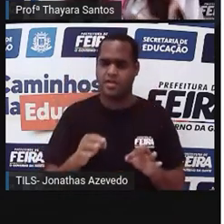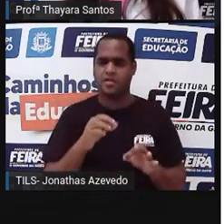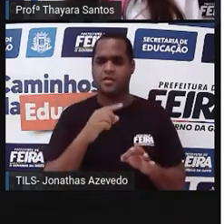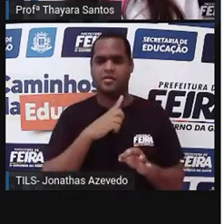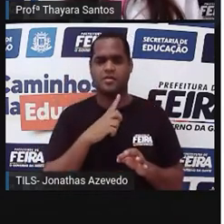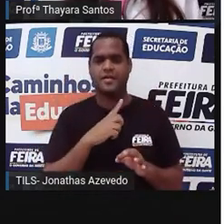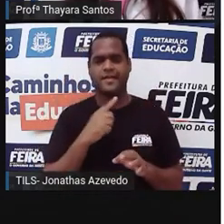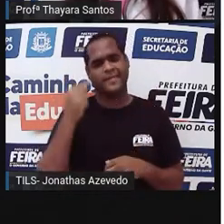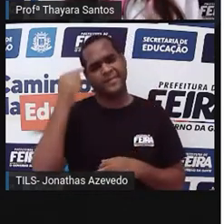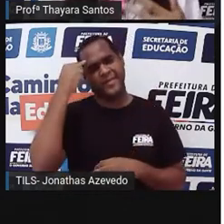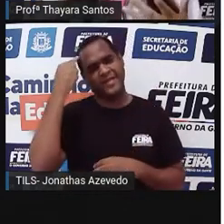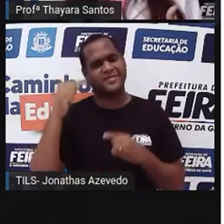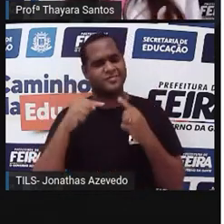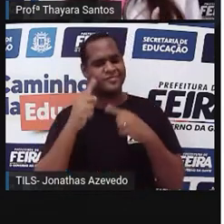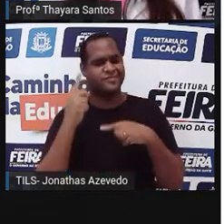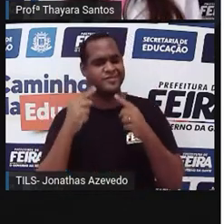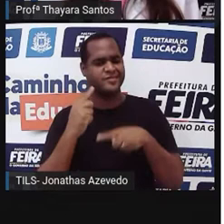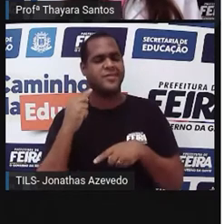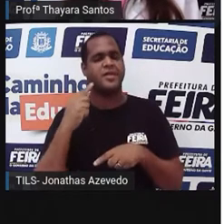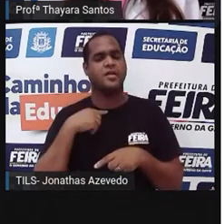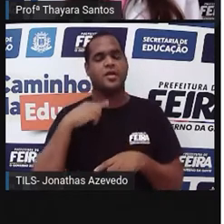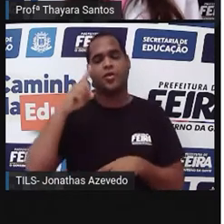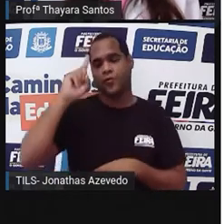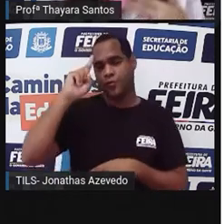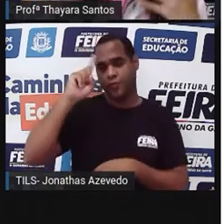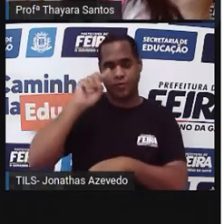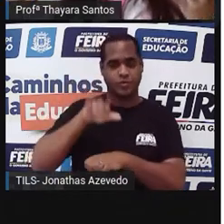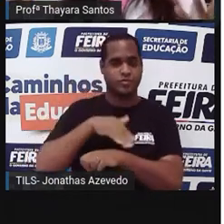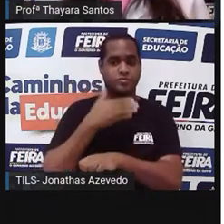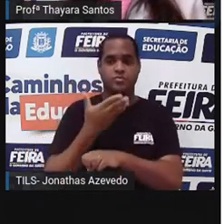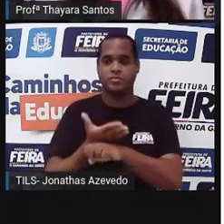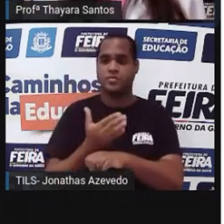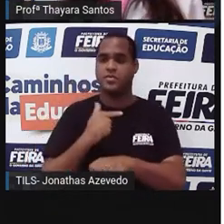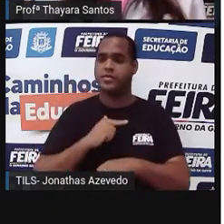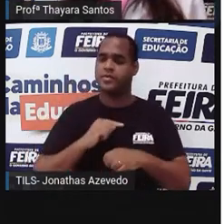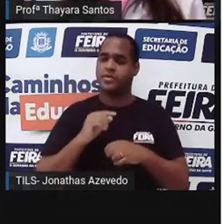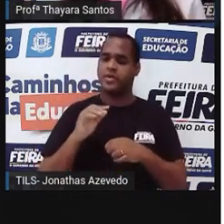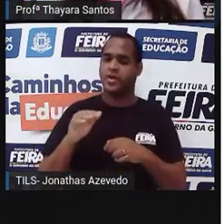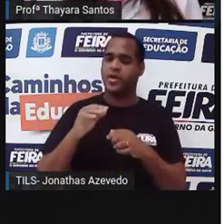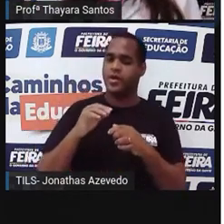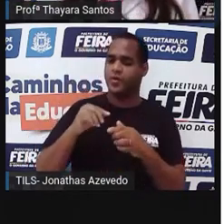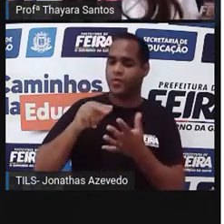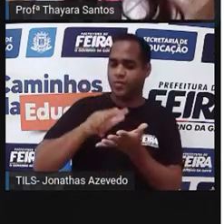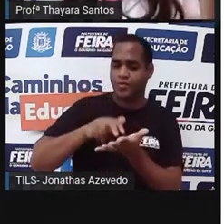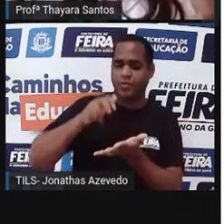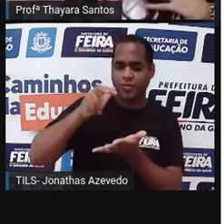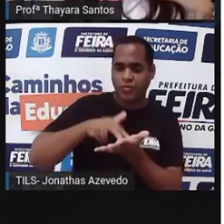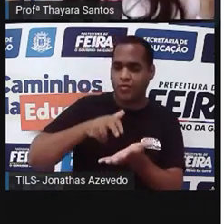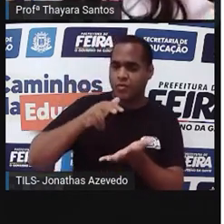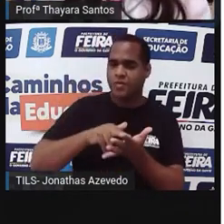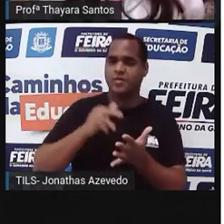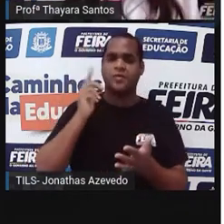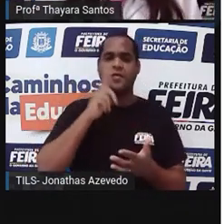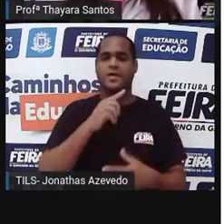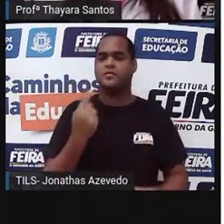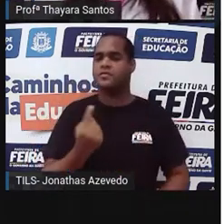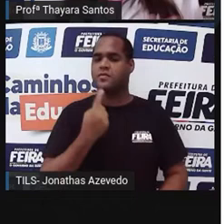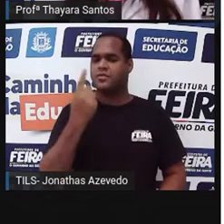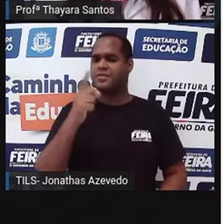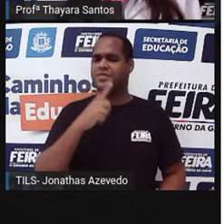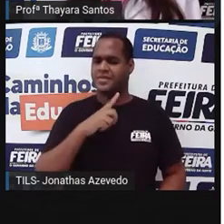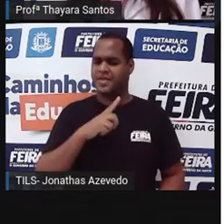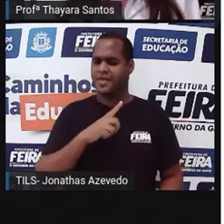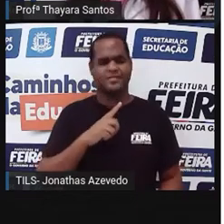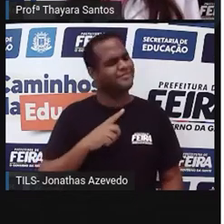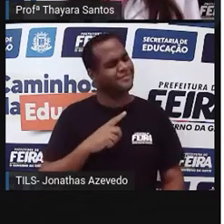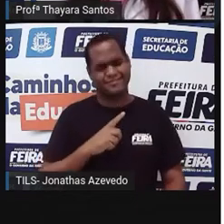é a mesma coisa que pensar que se eu ficar o dia todo me esticando, né? O dia todo pulando e me esticando, eu vou crescer, vou aumentar o tamanho. A